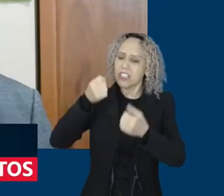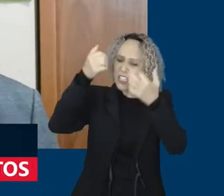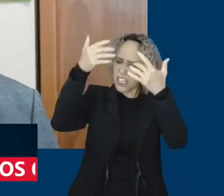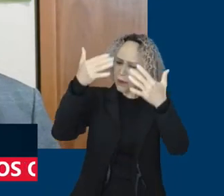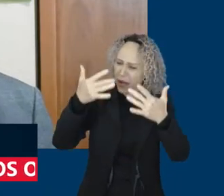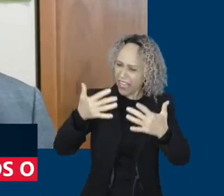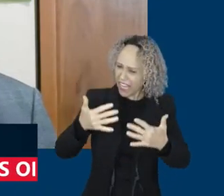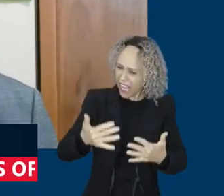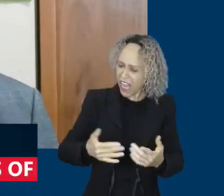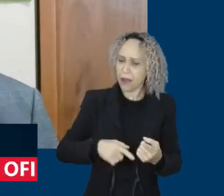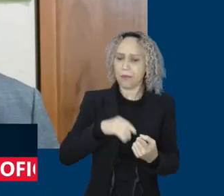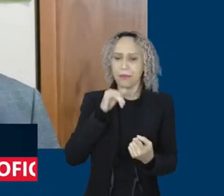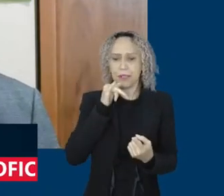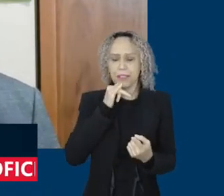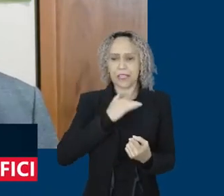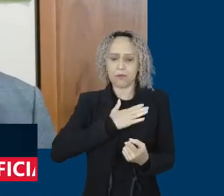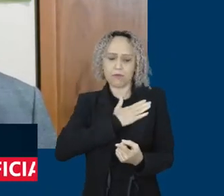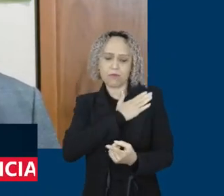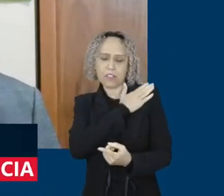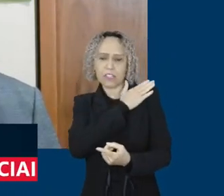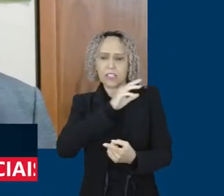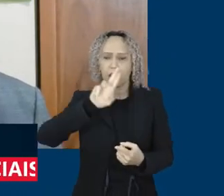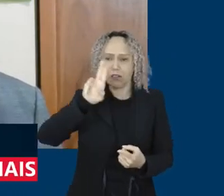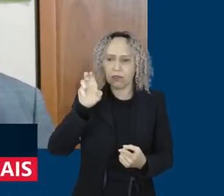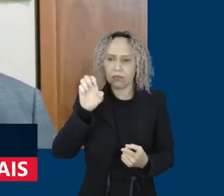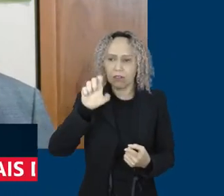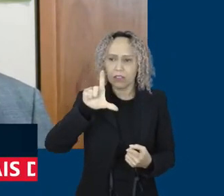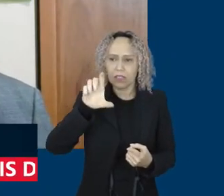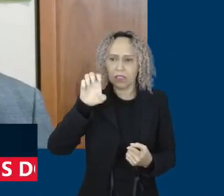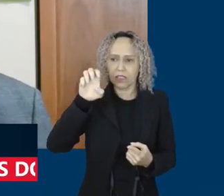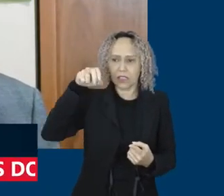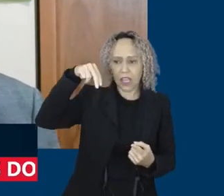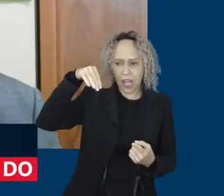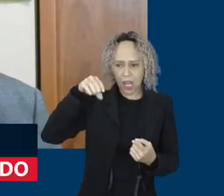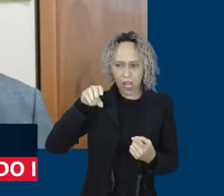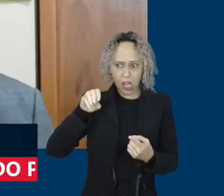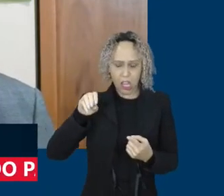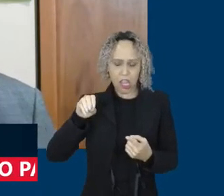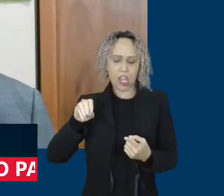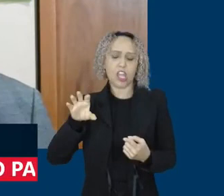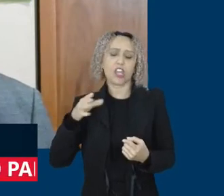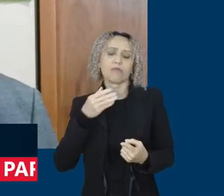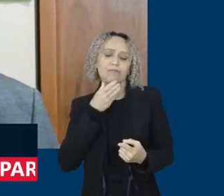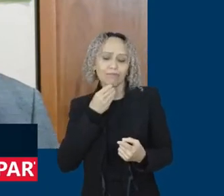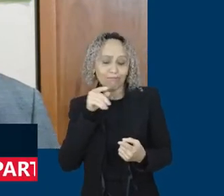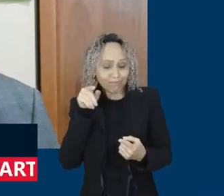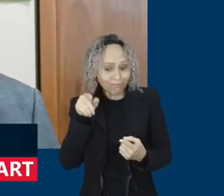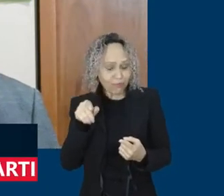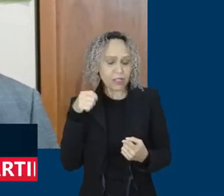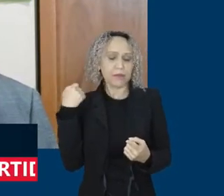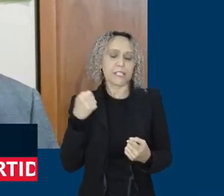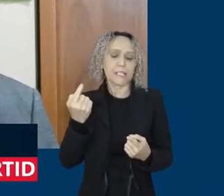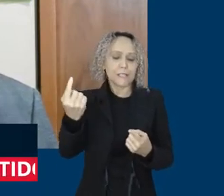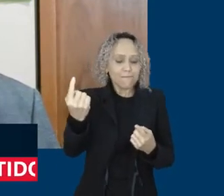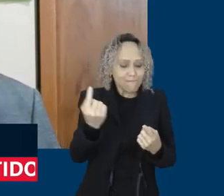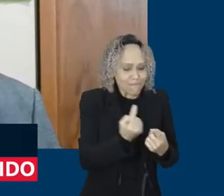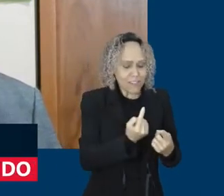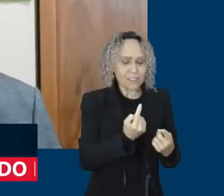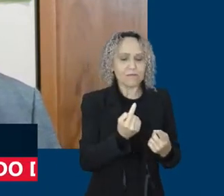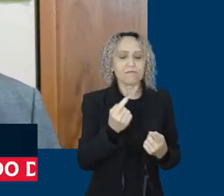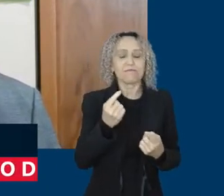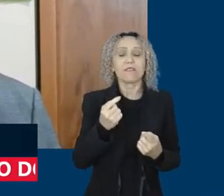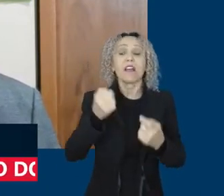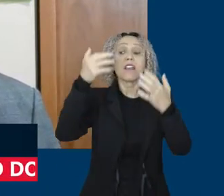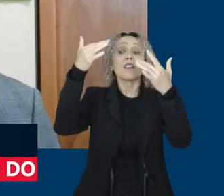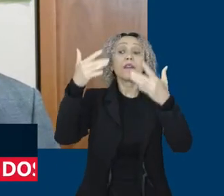GSI, mas também nós teremos que verificar quem deu guarida para que na porta dos exércitos